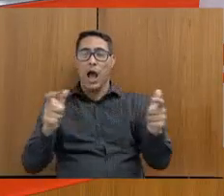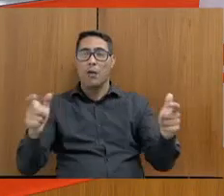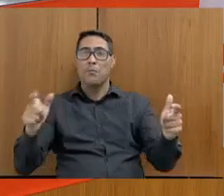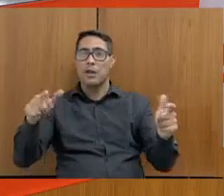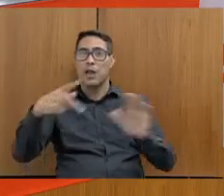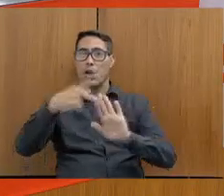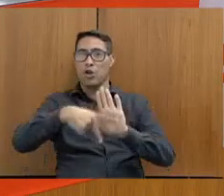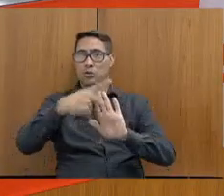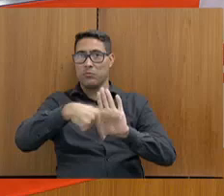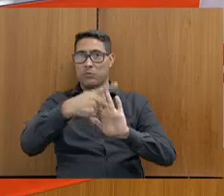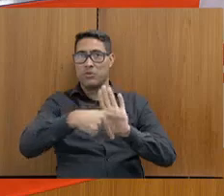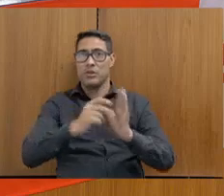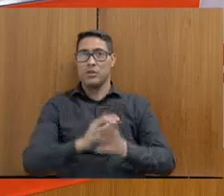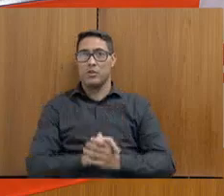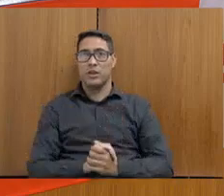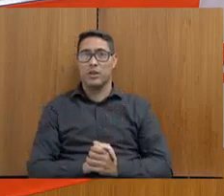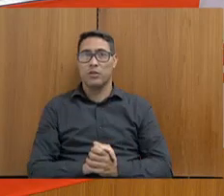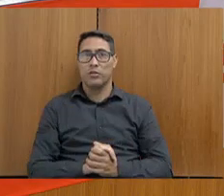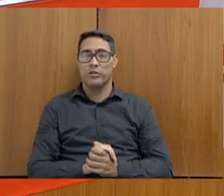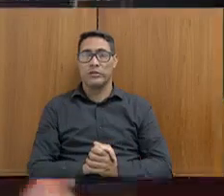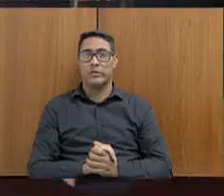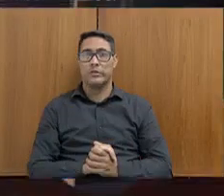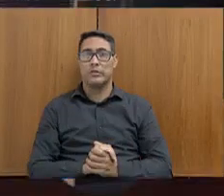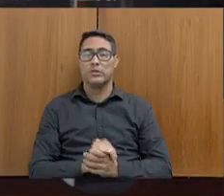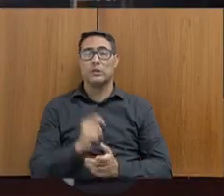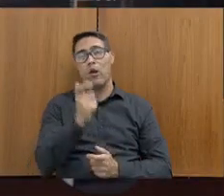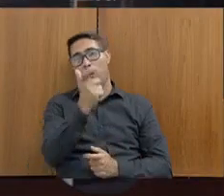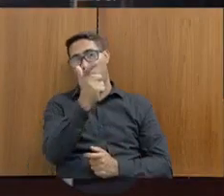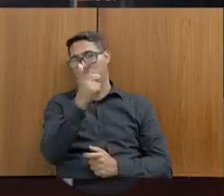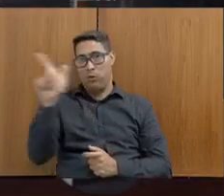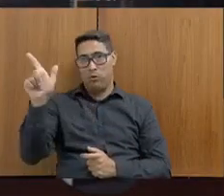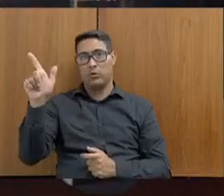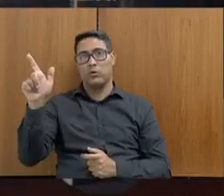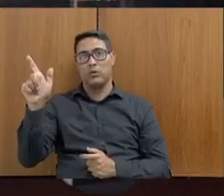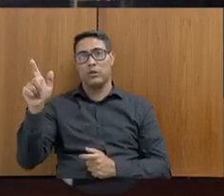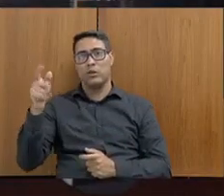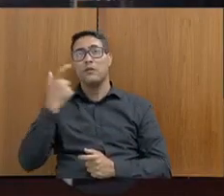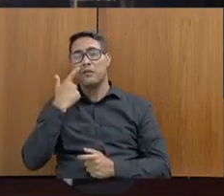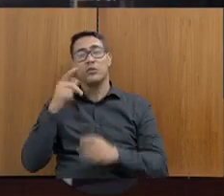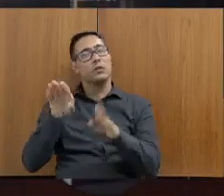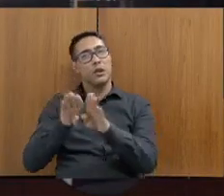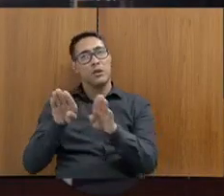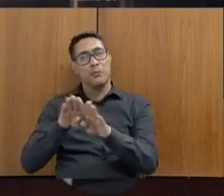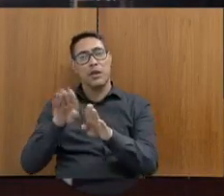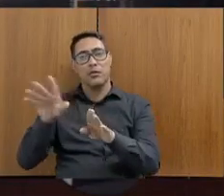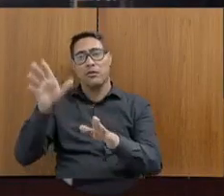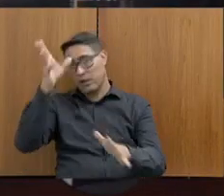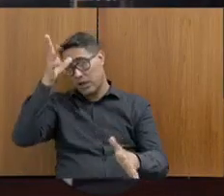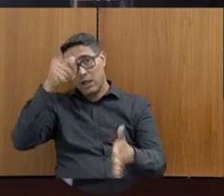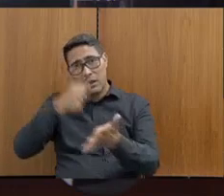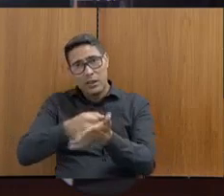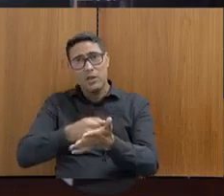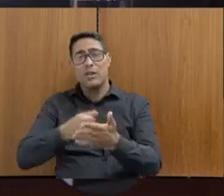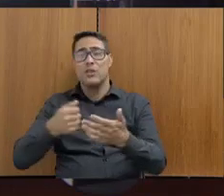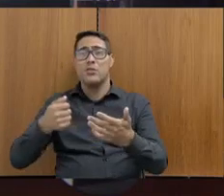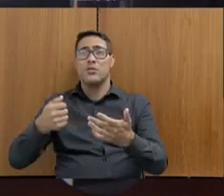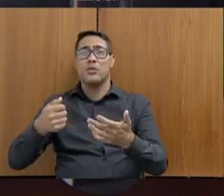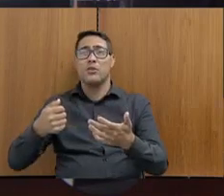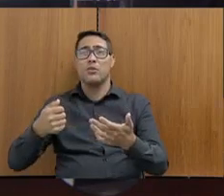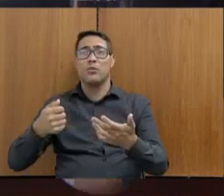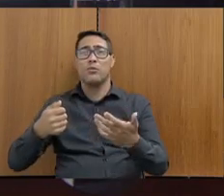que tem. Outro secretário, que também eu fico feliz quando vejo que o senhor está determinado a voltar para dentro